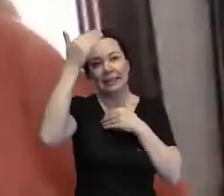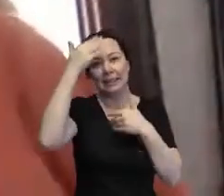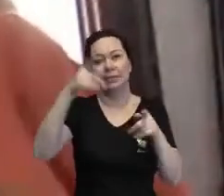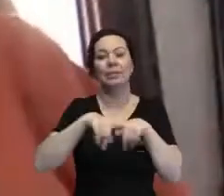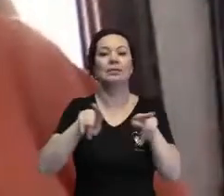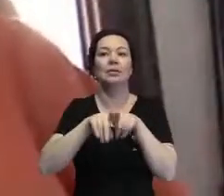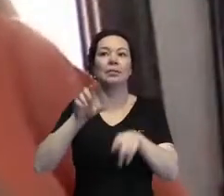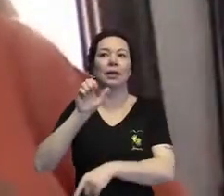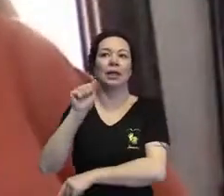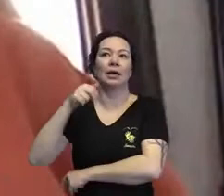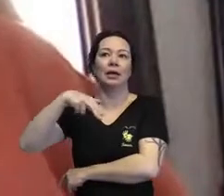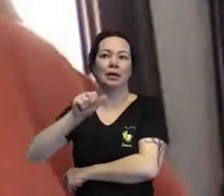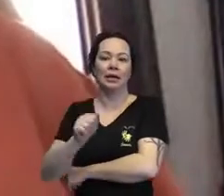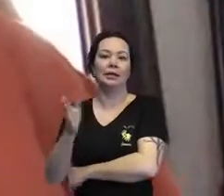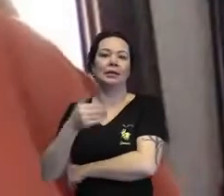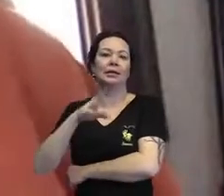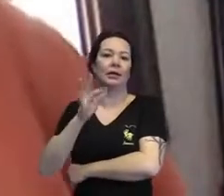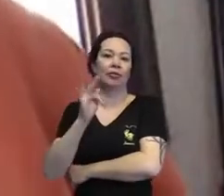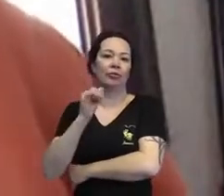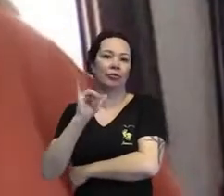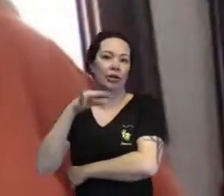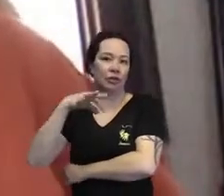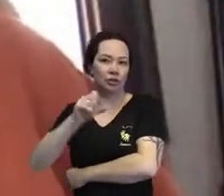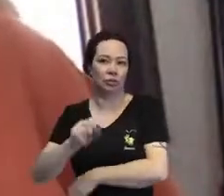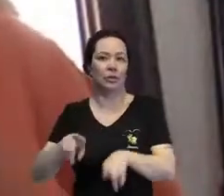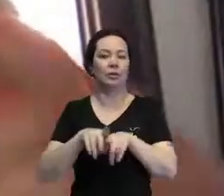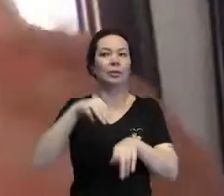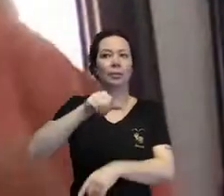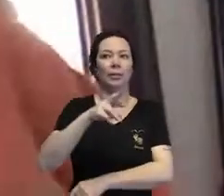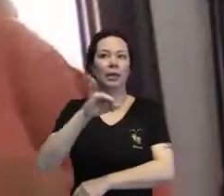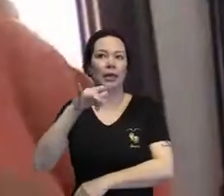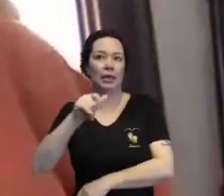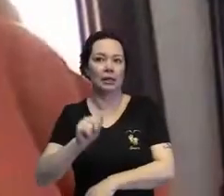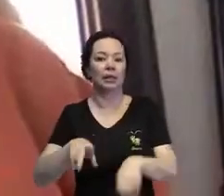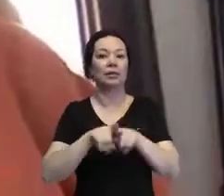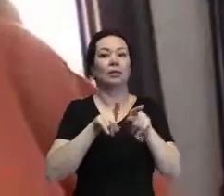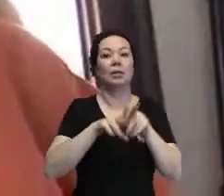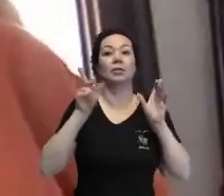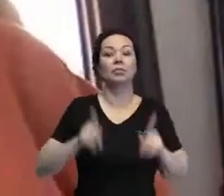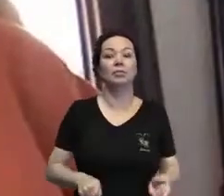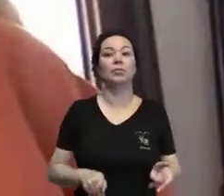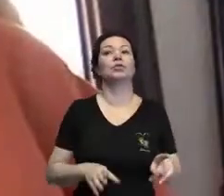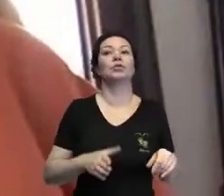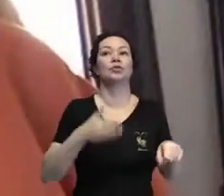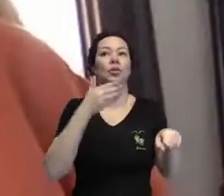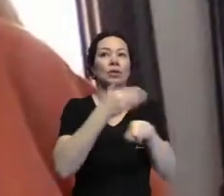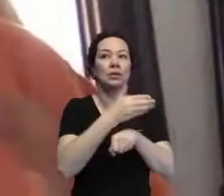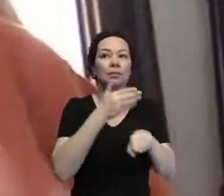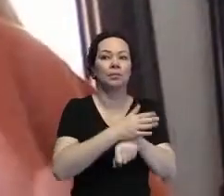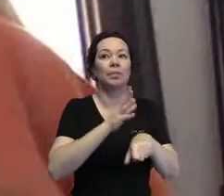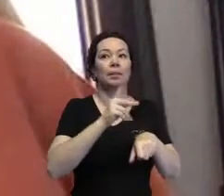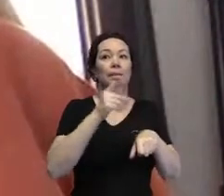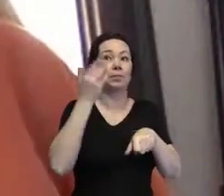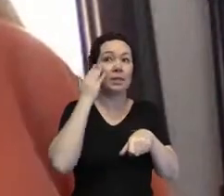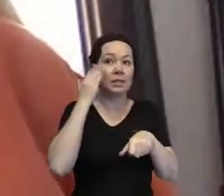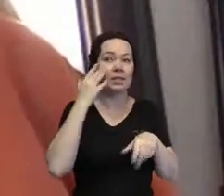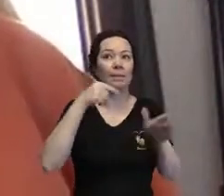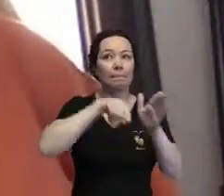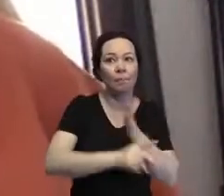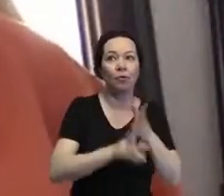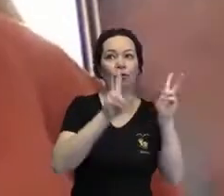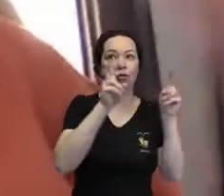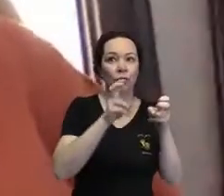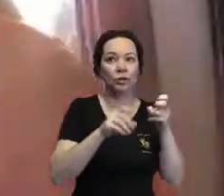pra Ana Maria, Fátima, Sabrina, e as especialistas que agora compõem o time do JNG, justamente nesse projeto piloto.